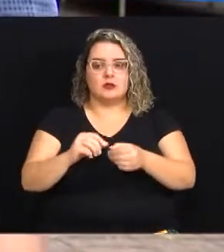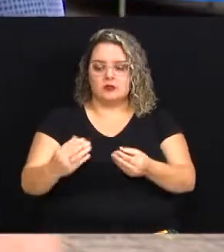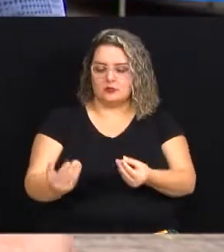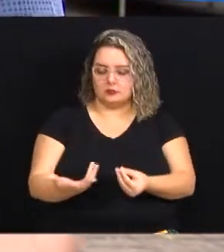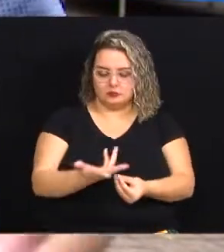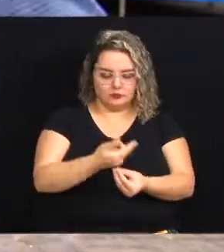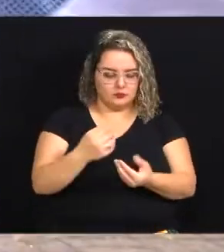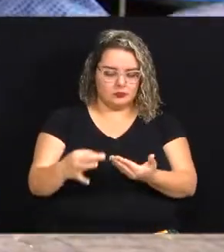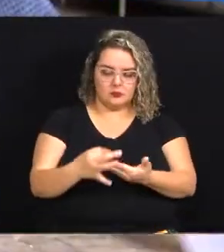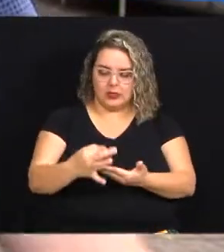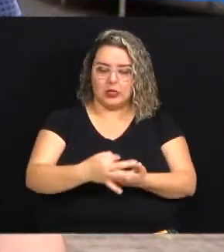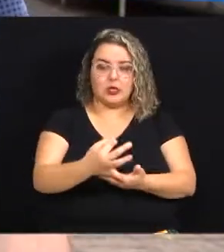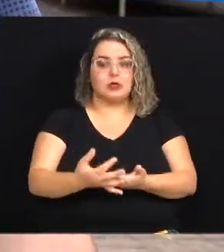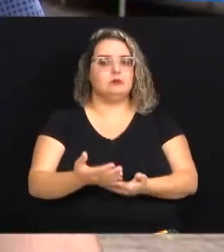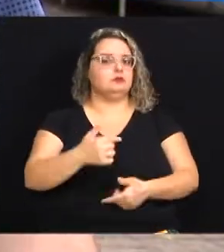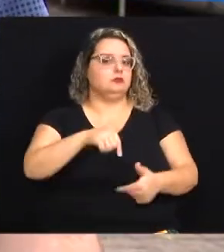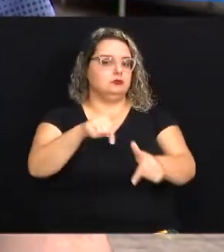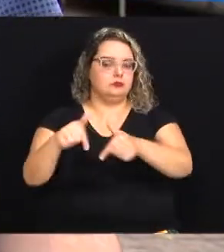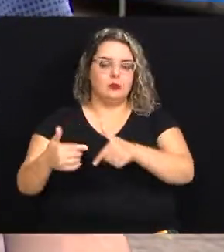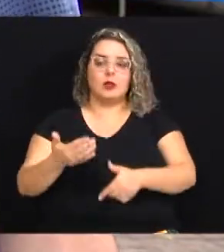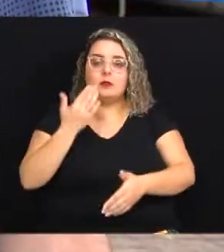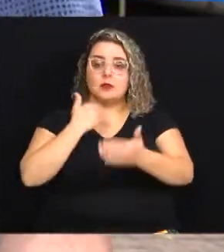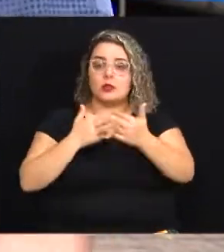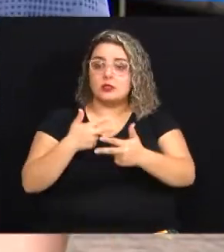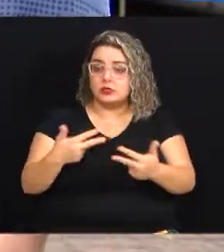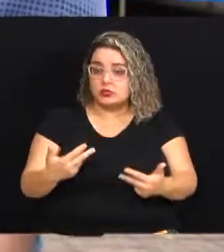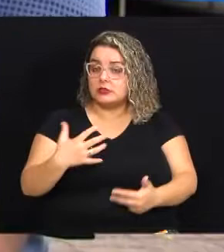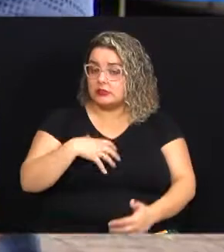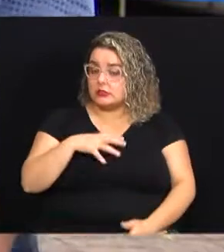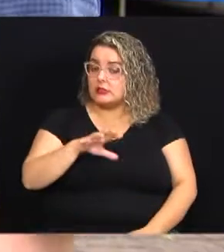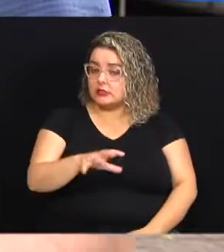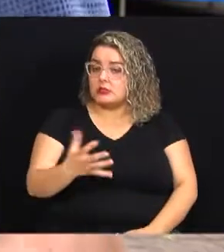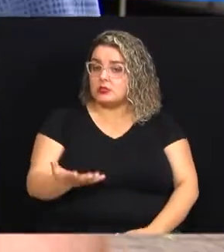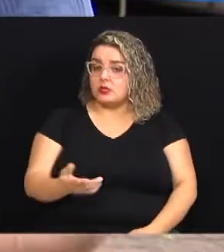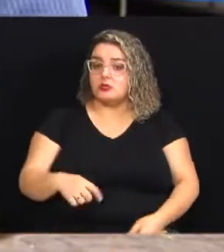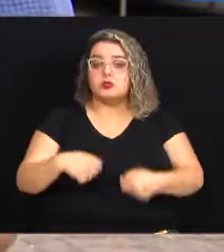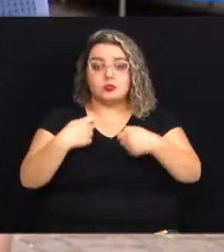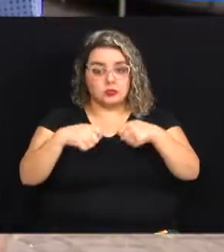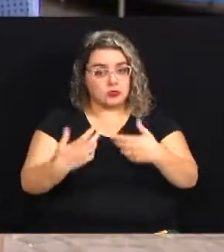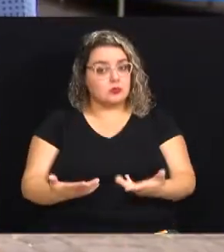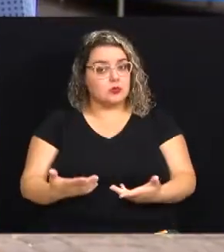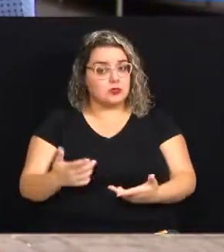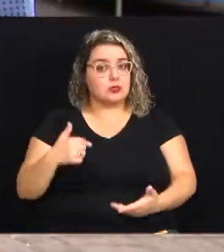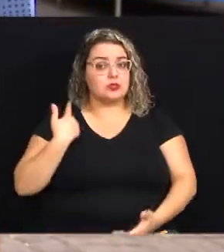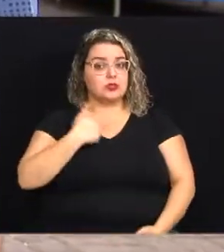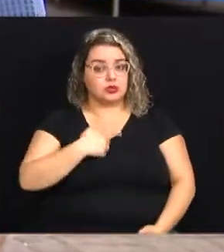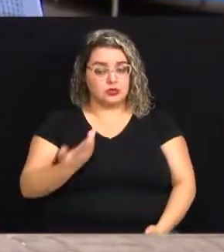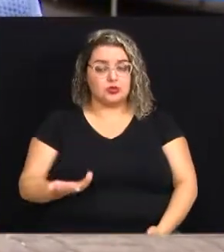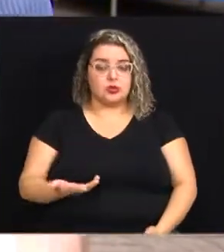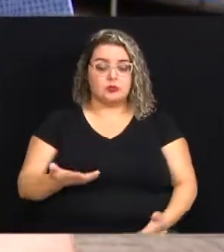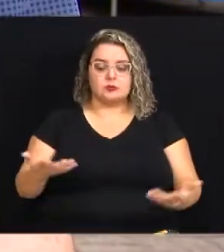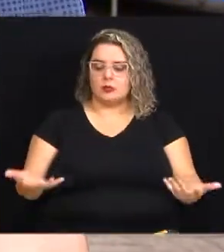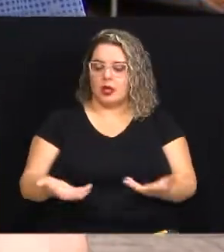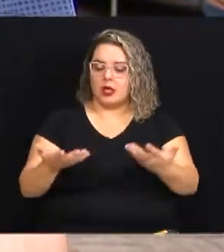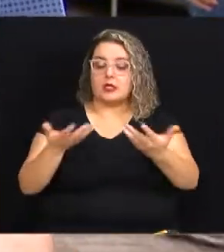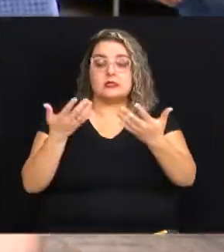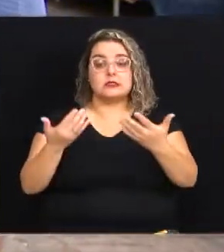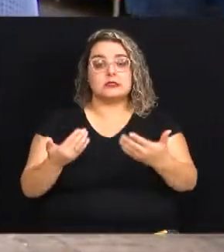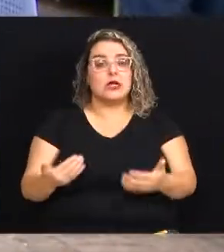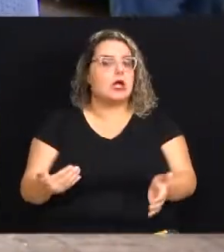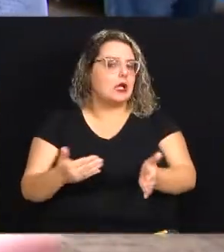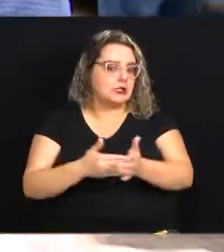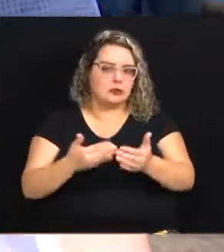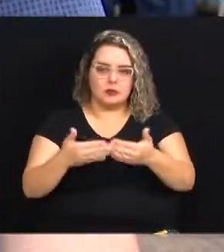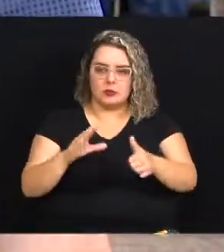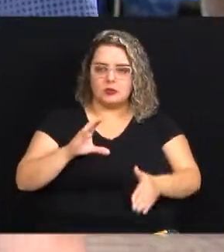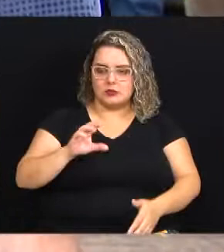artesanato querem trabalhar com a parte de alimentação e dessa forma no que for necessário da nossa parte para incentivar até para